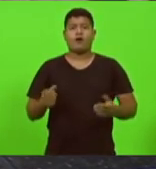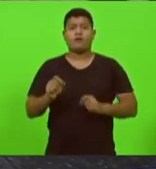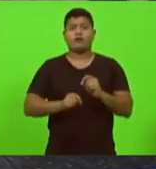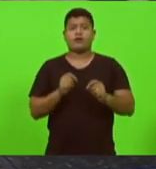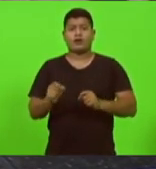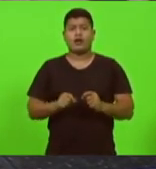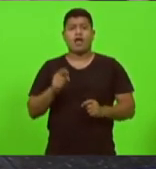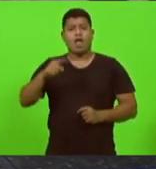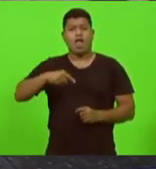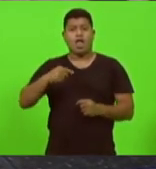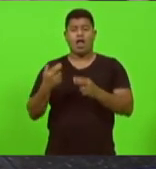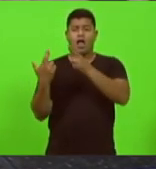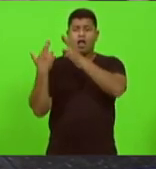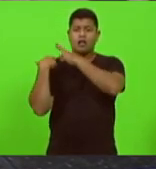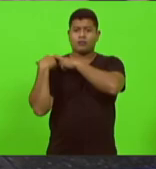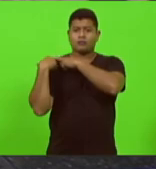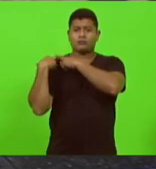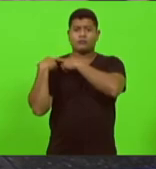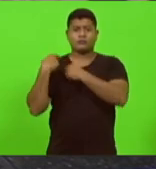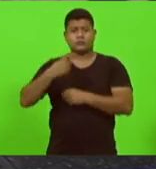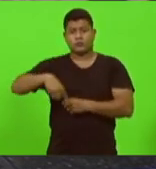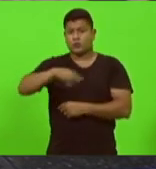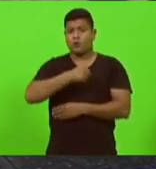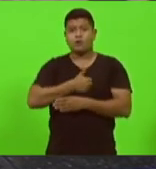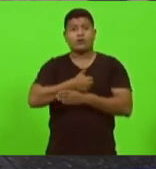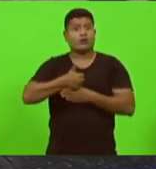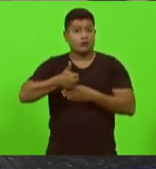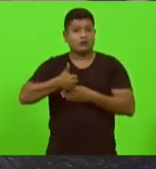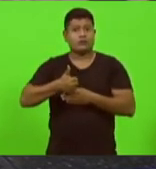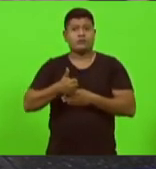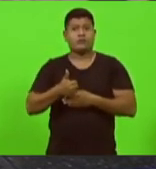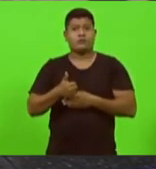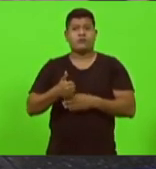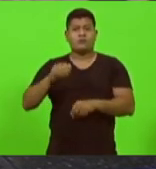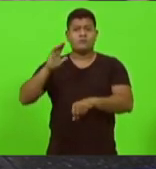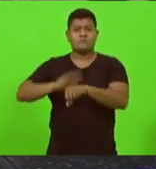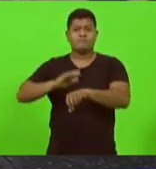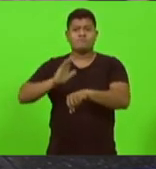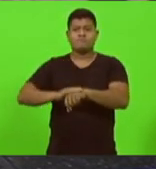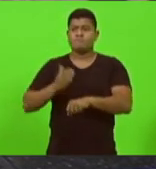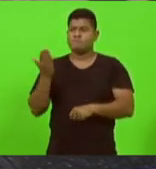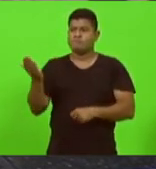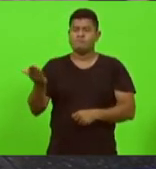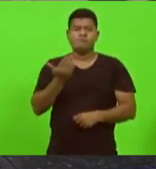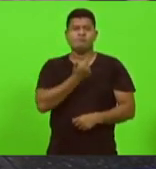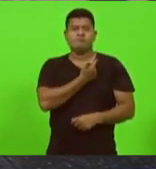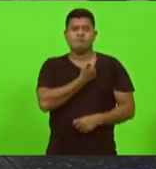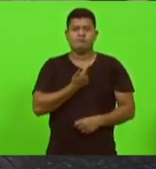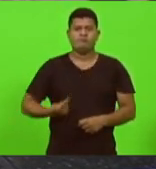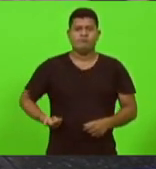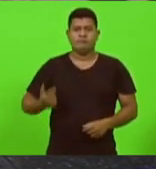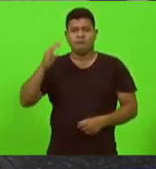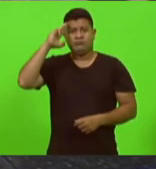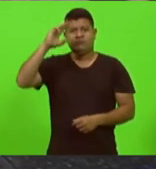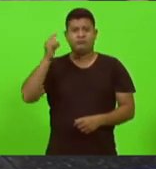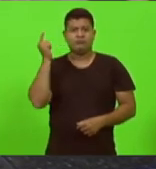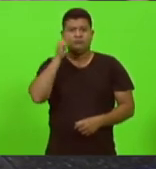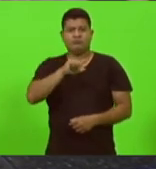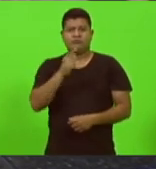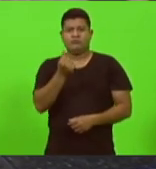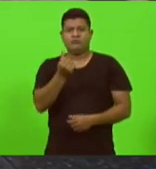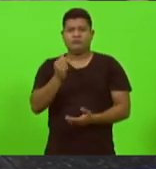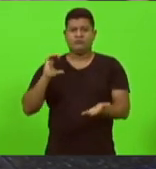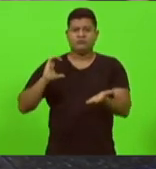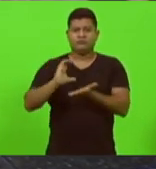vamos fazer essa indicação ao governo que é dever moral do governador dar um jeito de adiantar esse pagamento para